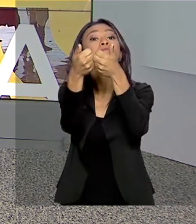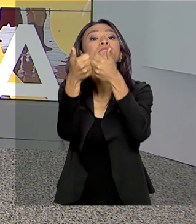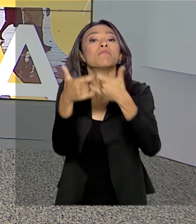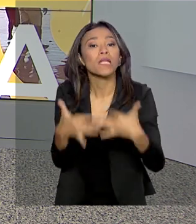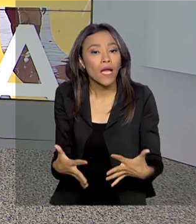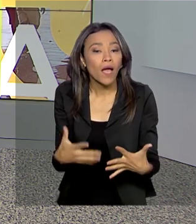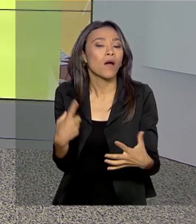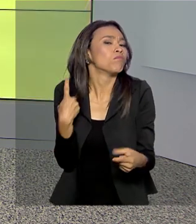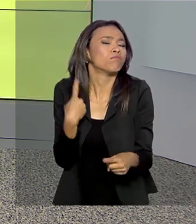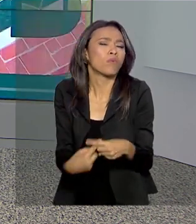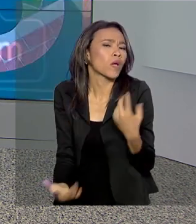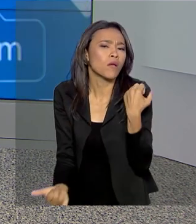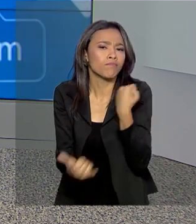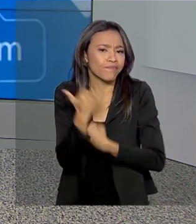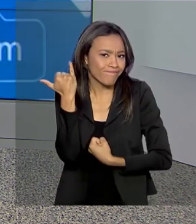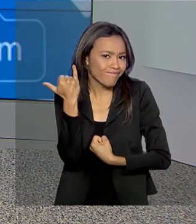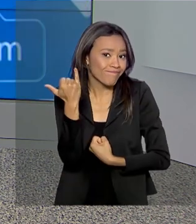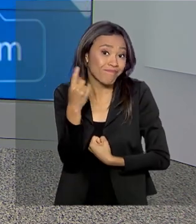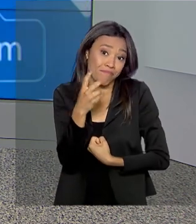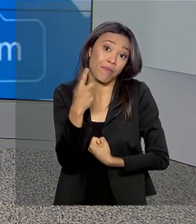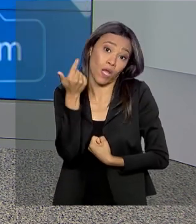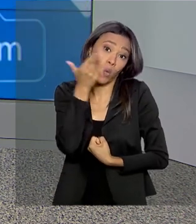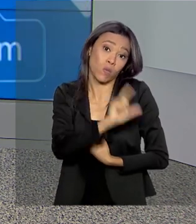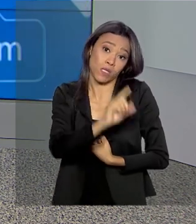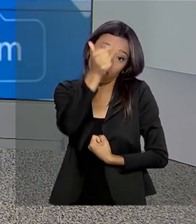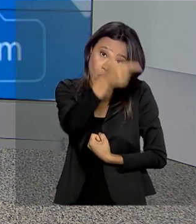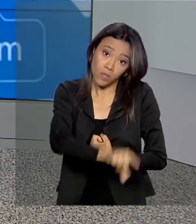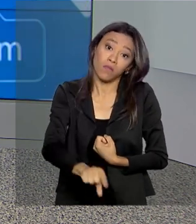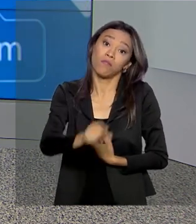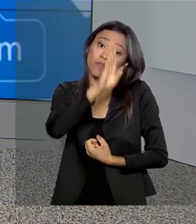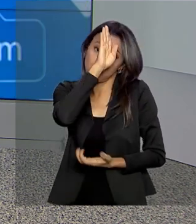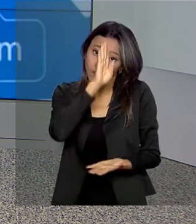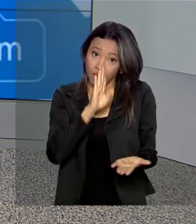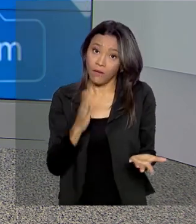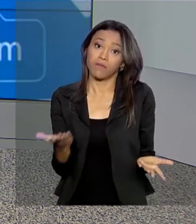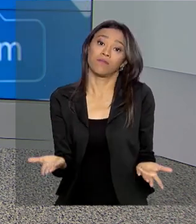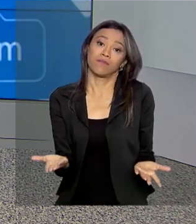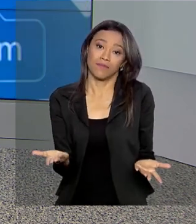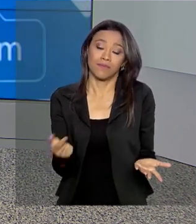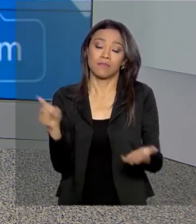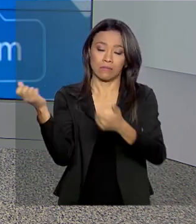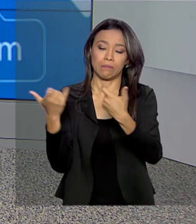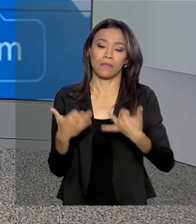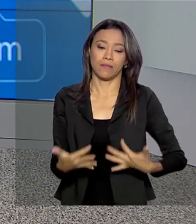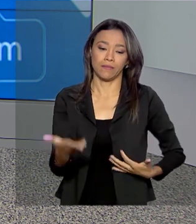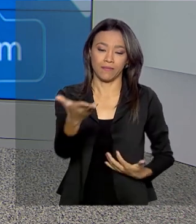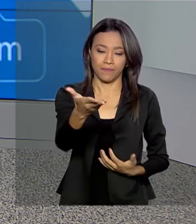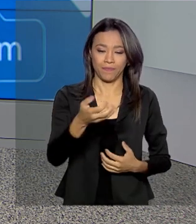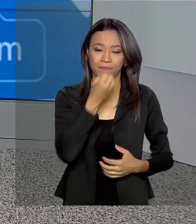gratuita novamente. A repórter Vanessa Leda explica para a gente agora. Oi Vanessa, bom dia.